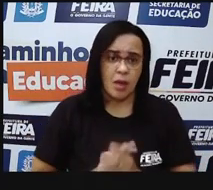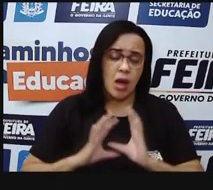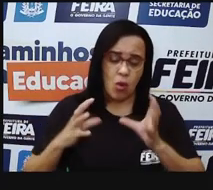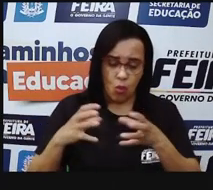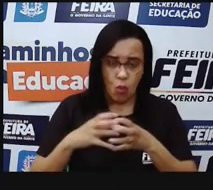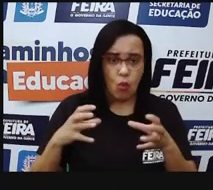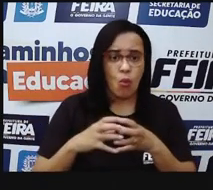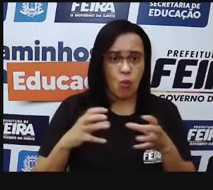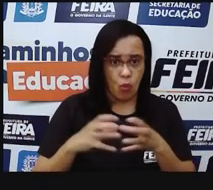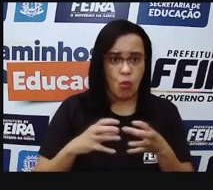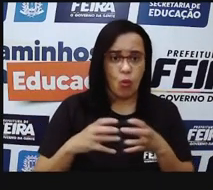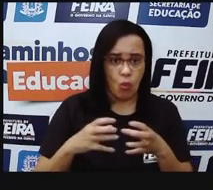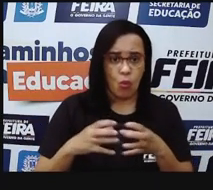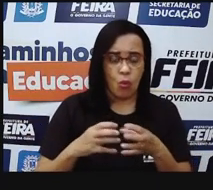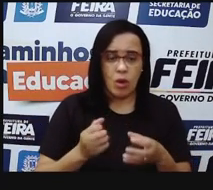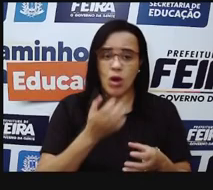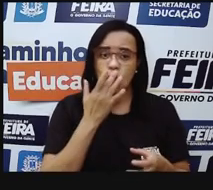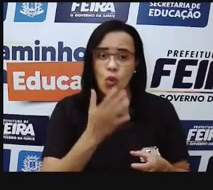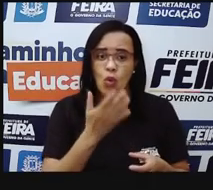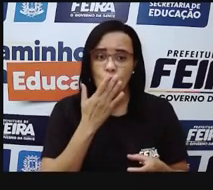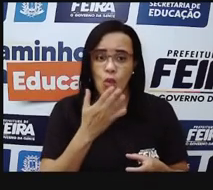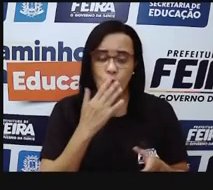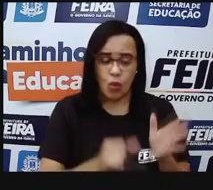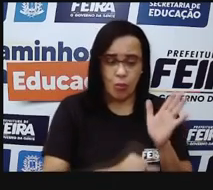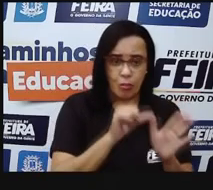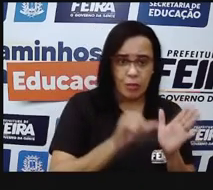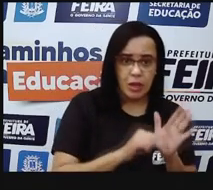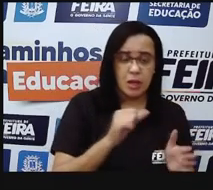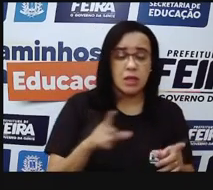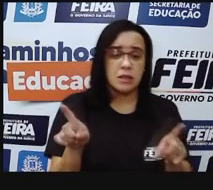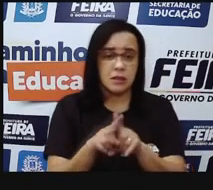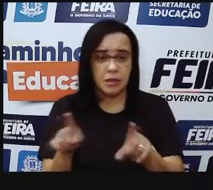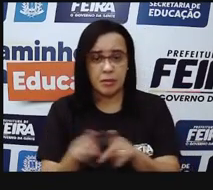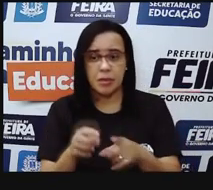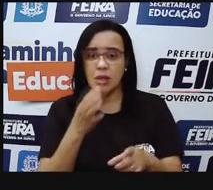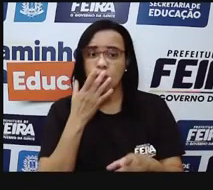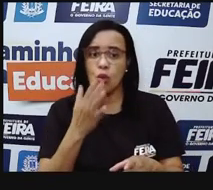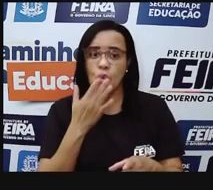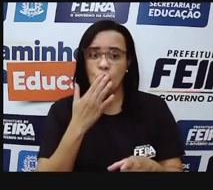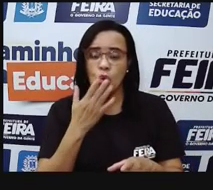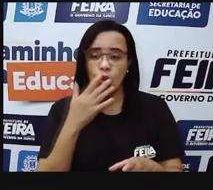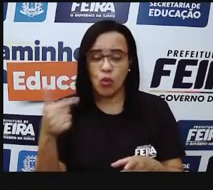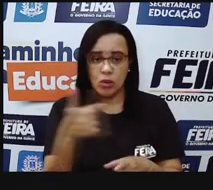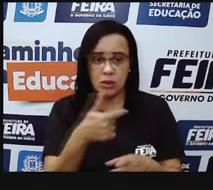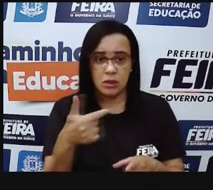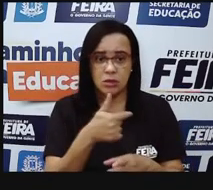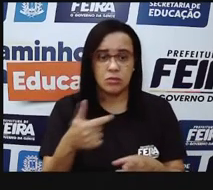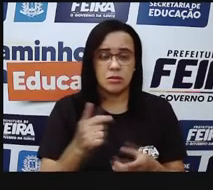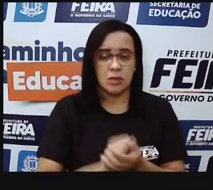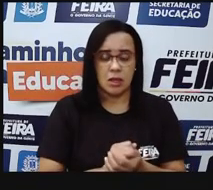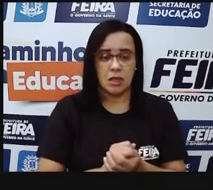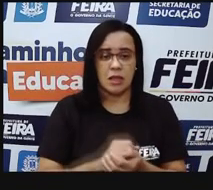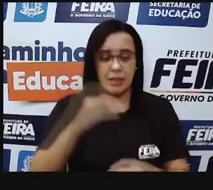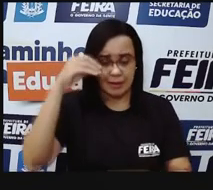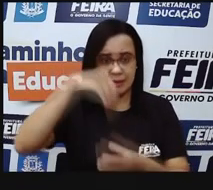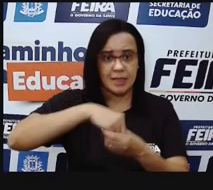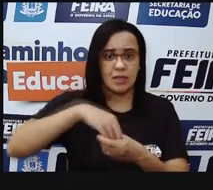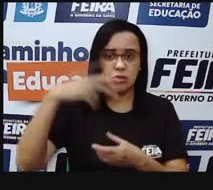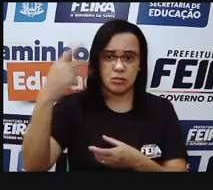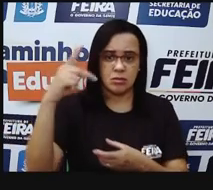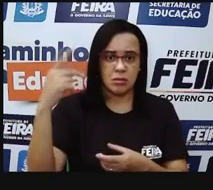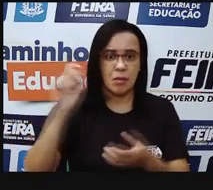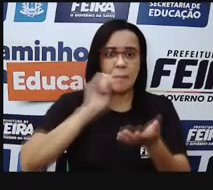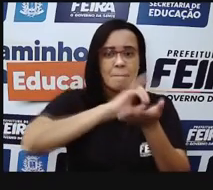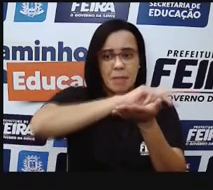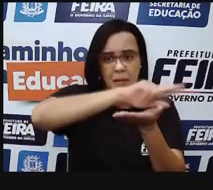luzes, cores primárias e cores compostas e a gente pode observar isso muito bem no disco de Ninho. Quando